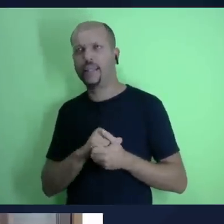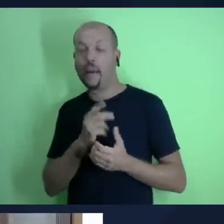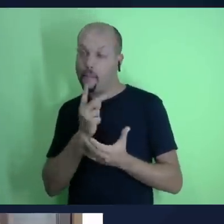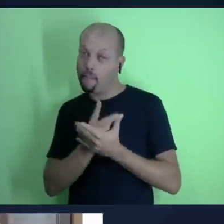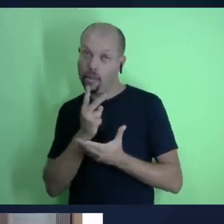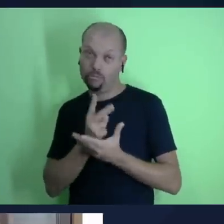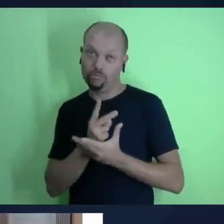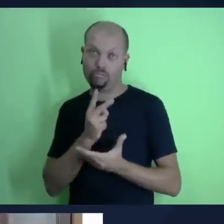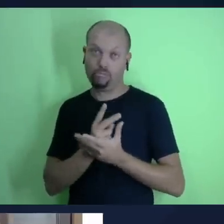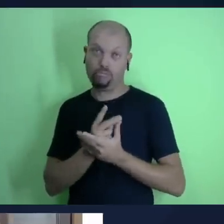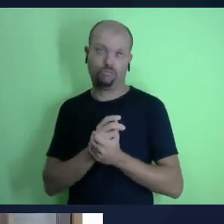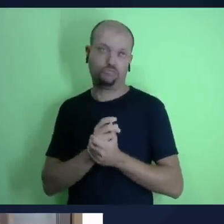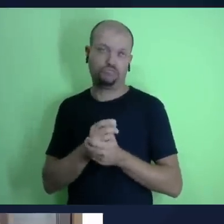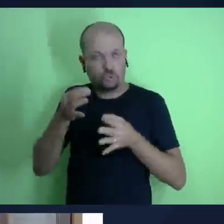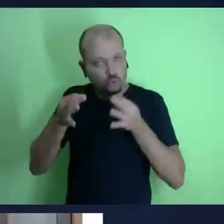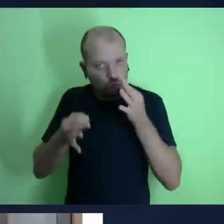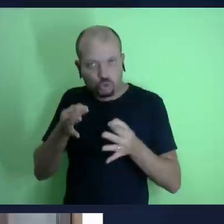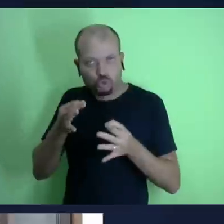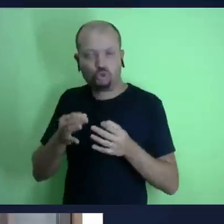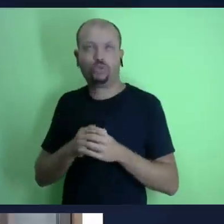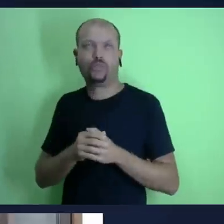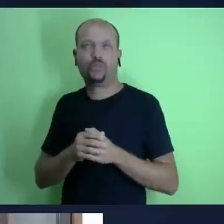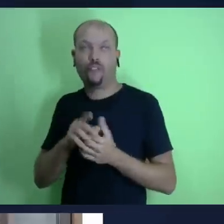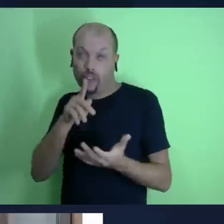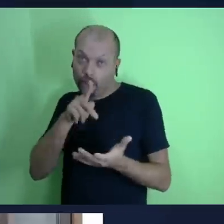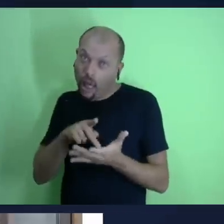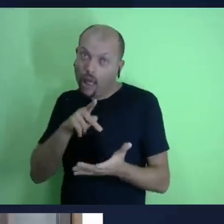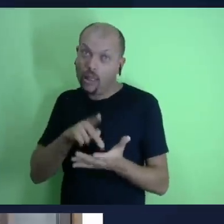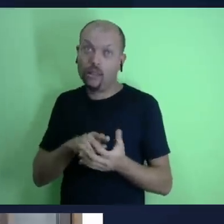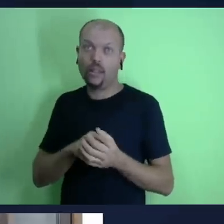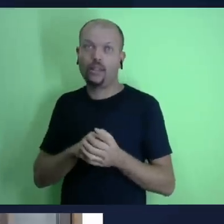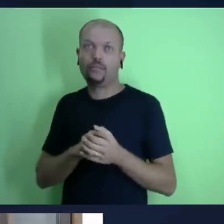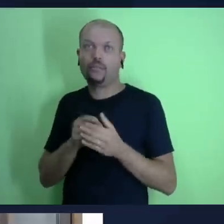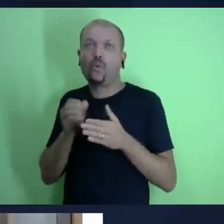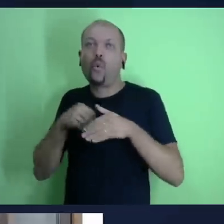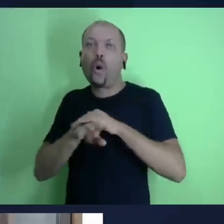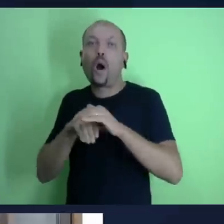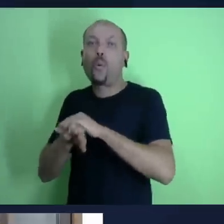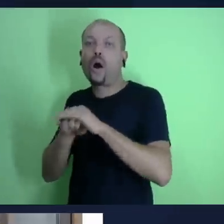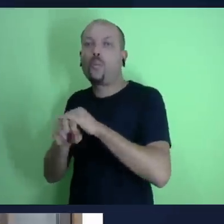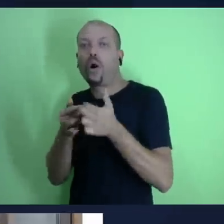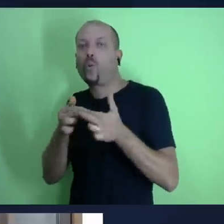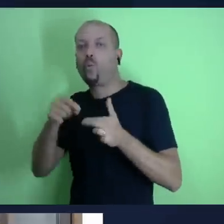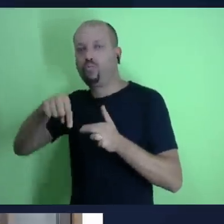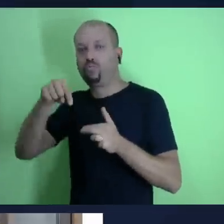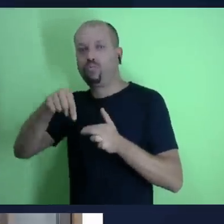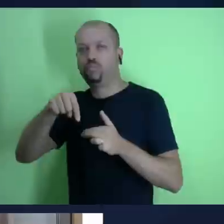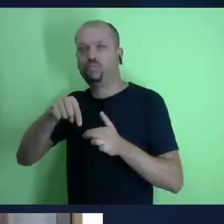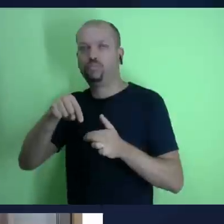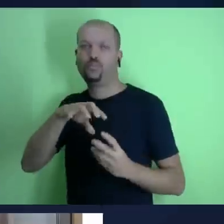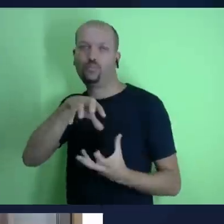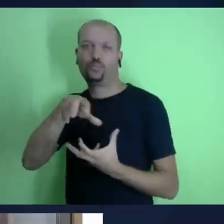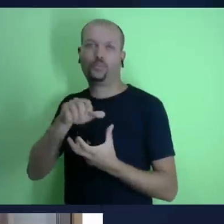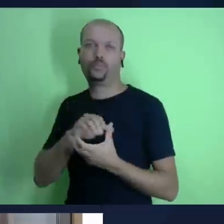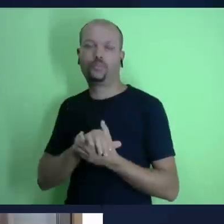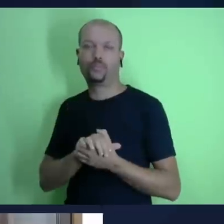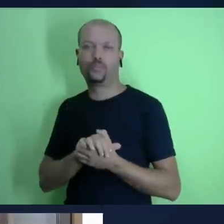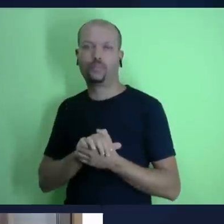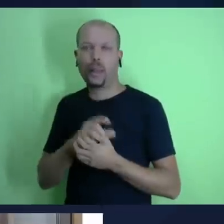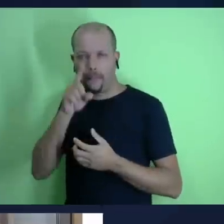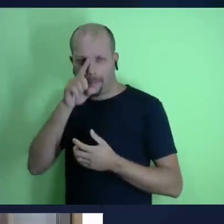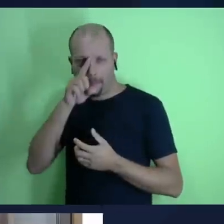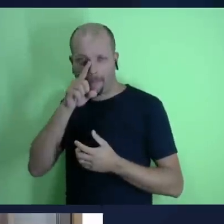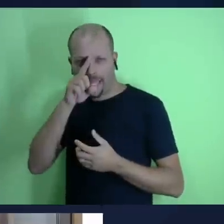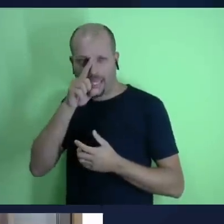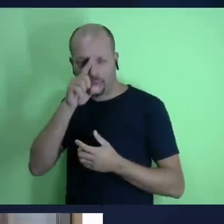existe nessa situação como o perigo coração não deve estar e porque se ele estiver